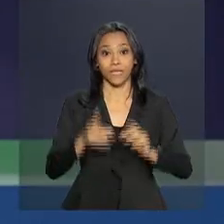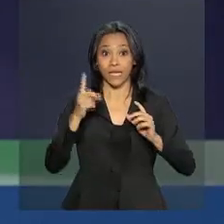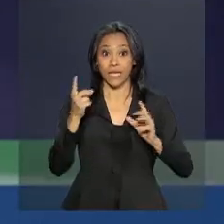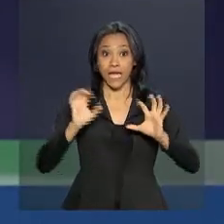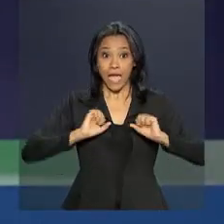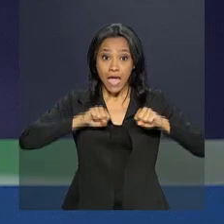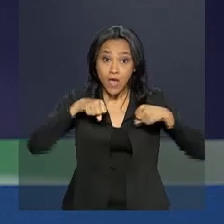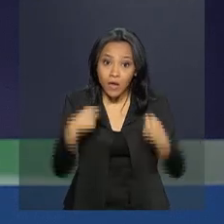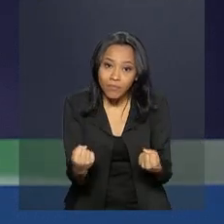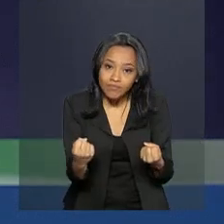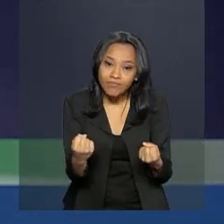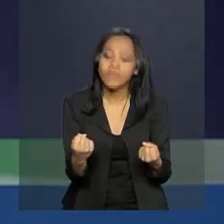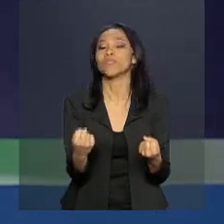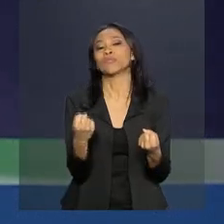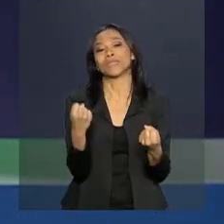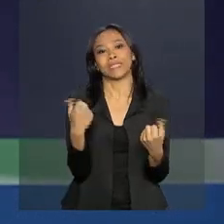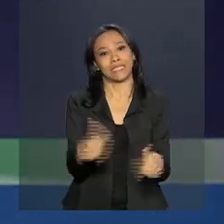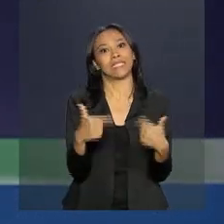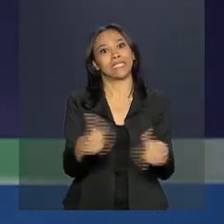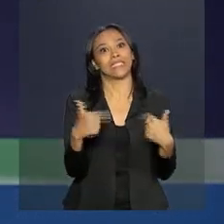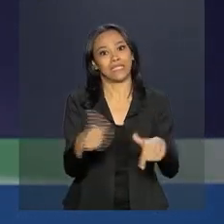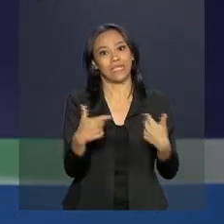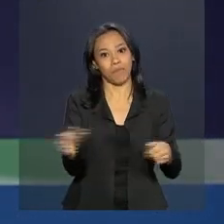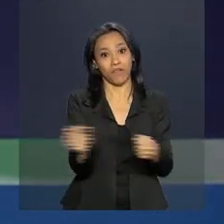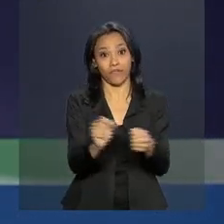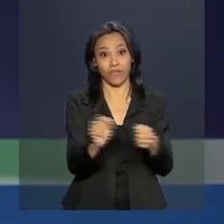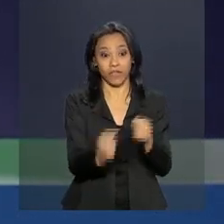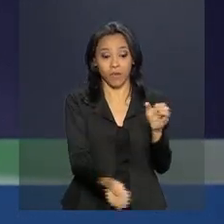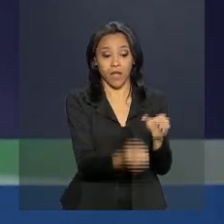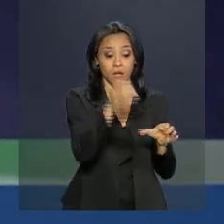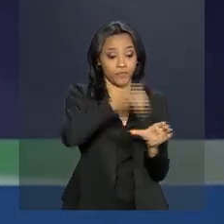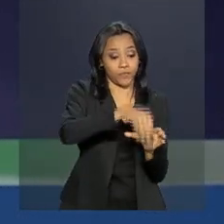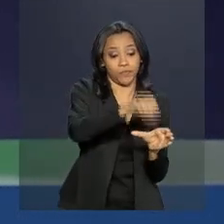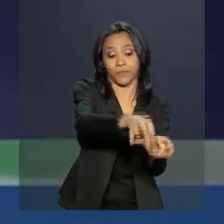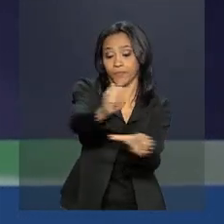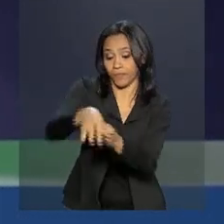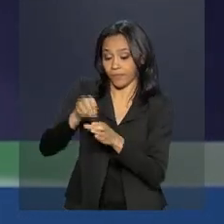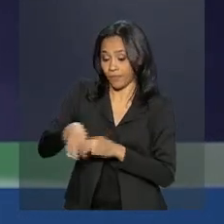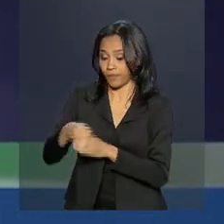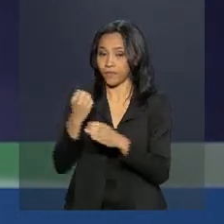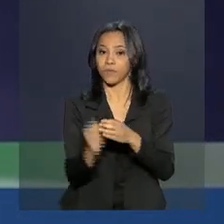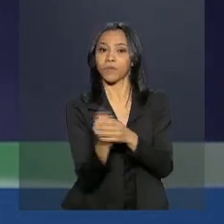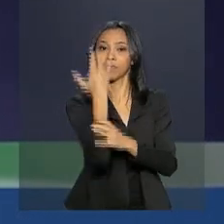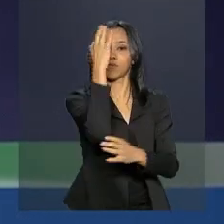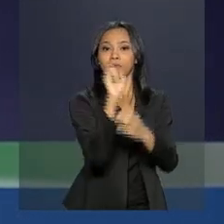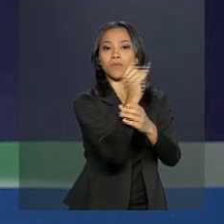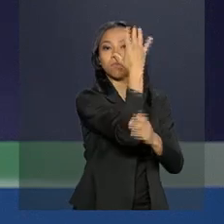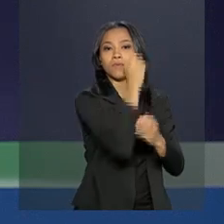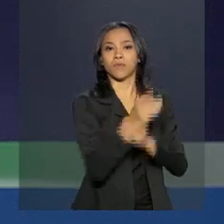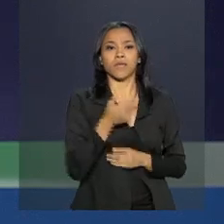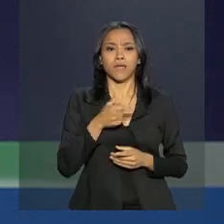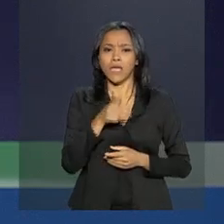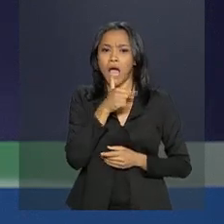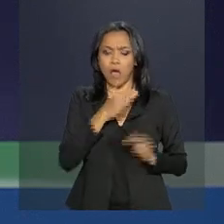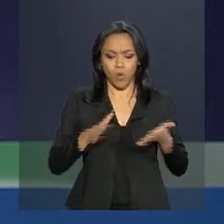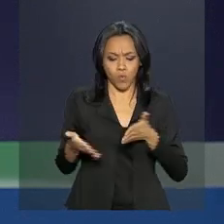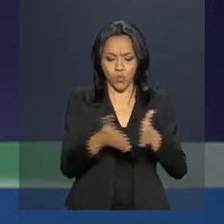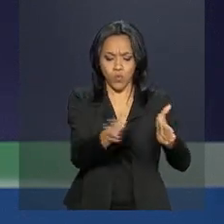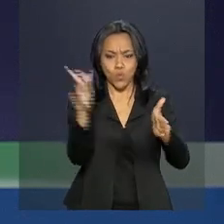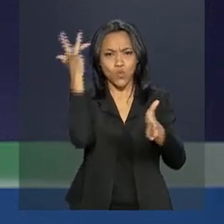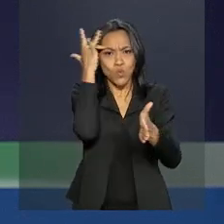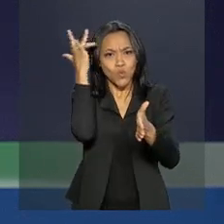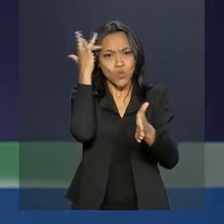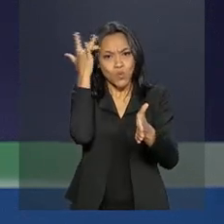Recuperação. O trabalho realizado para reflorestar e assegurar a qualidade da água na bacia do Rio Doce